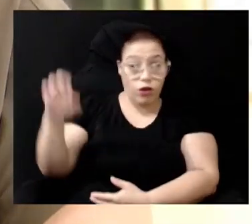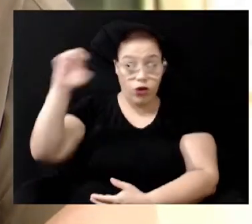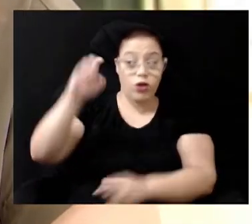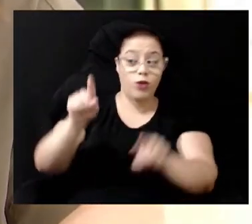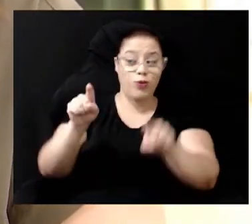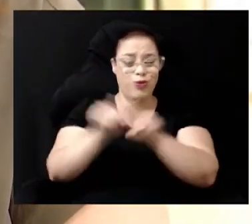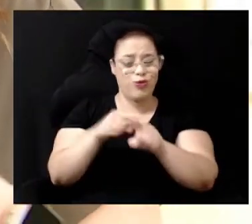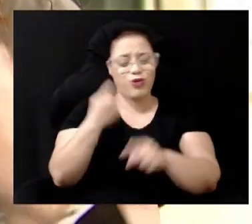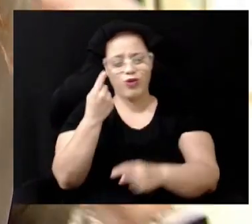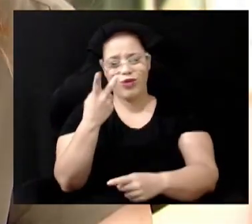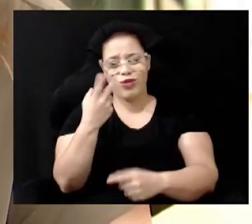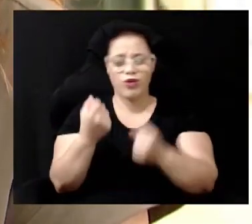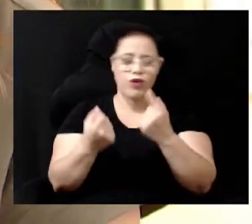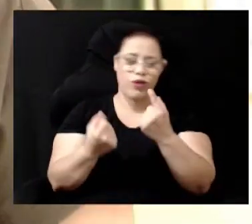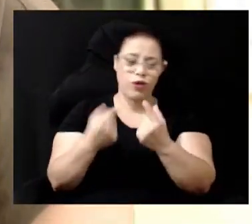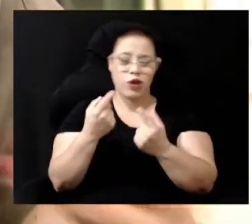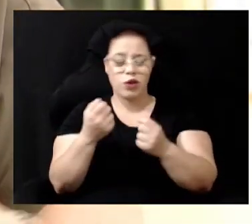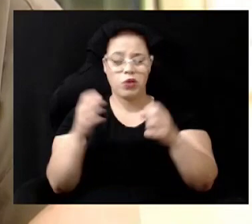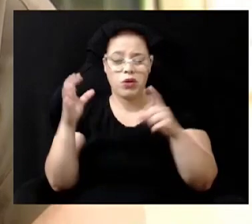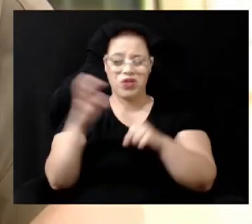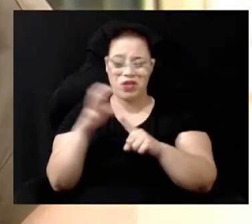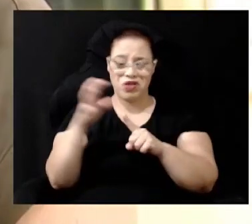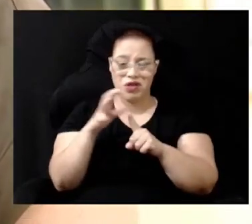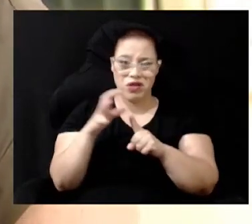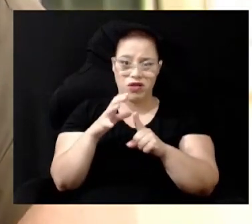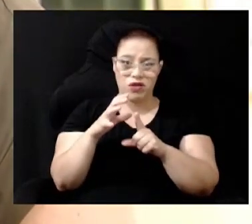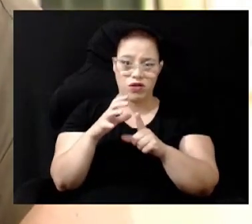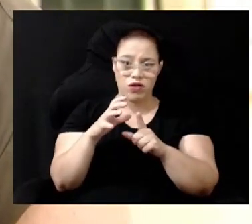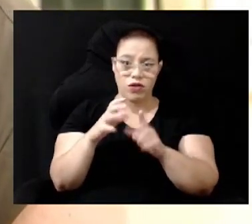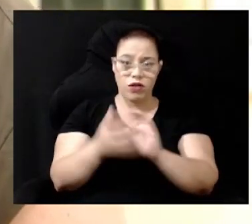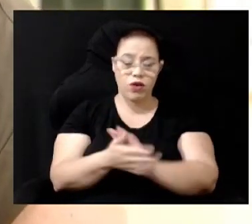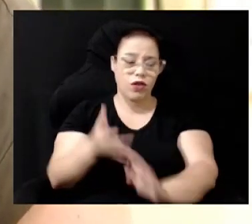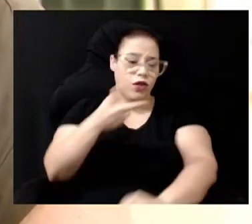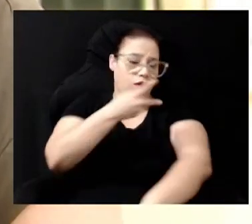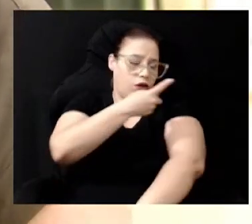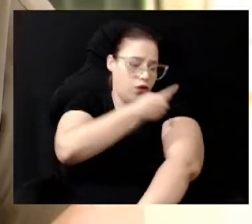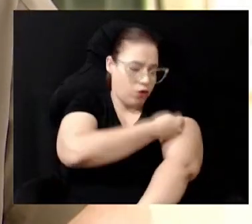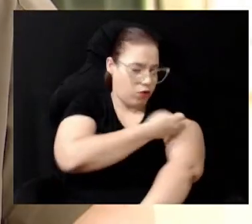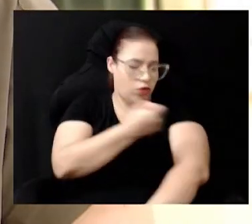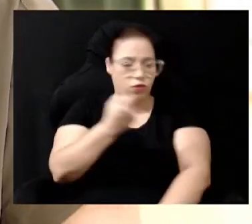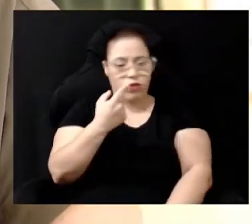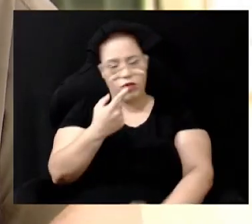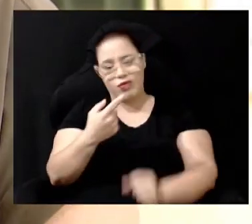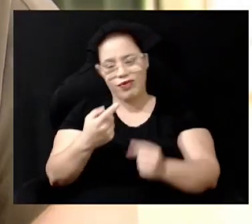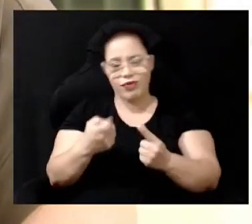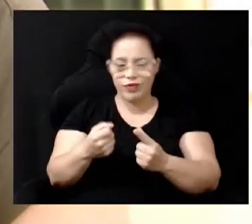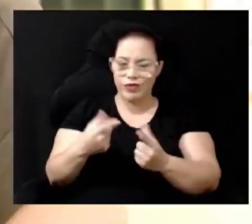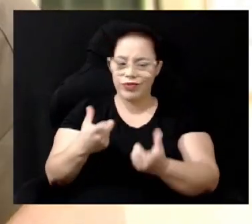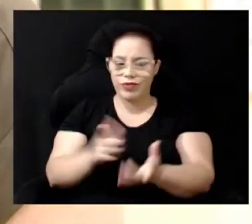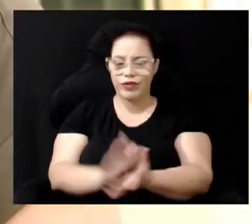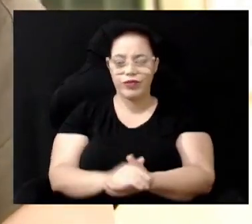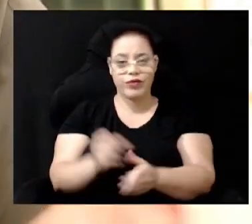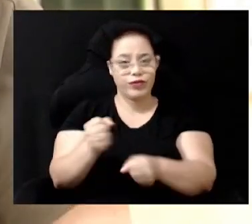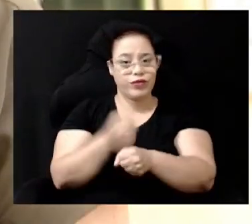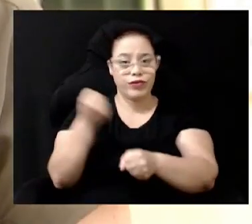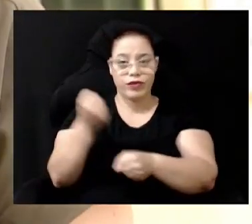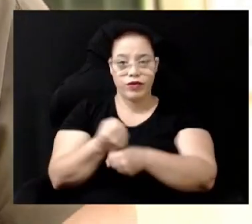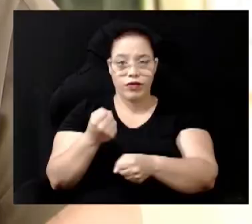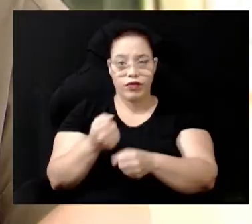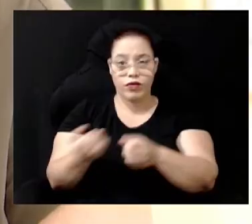A gente está